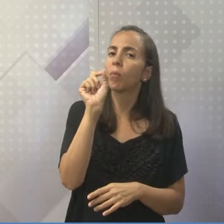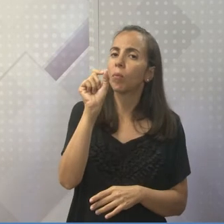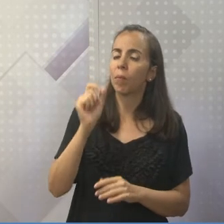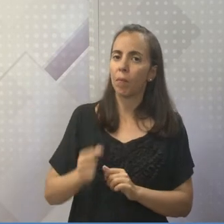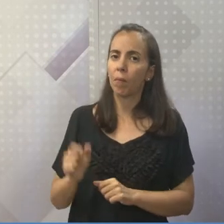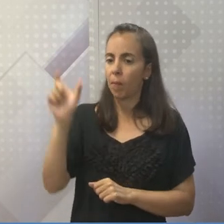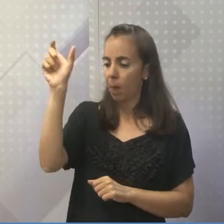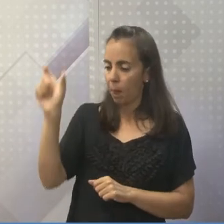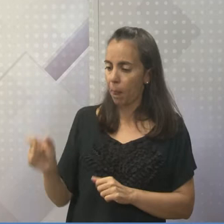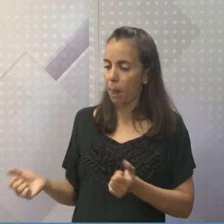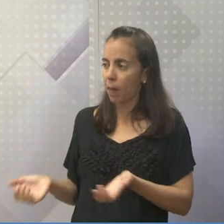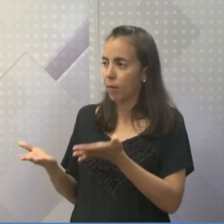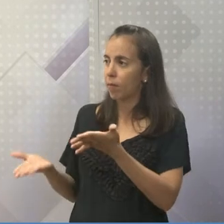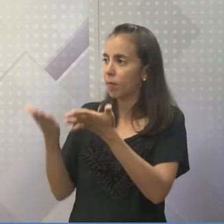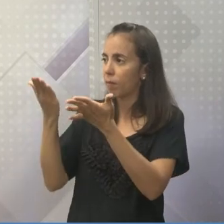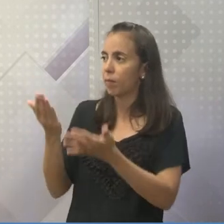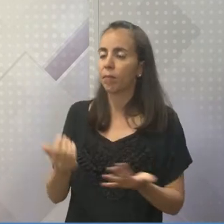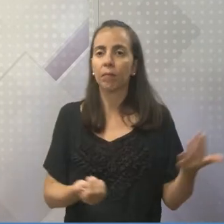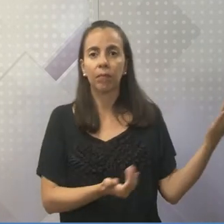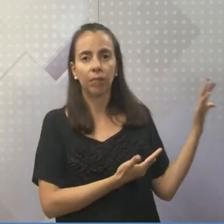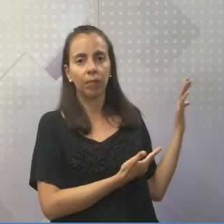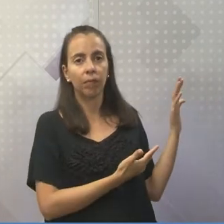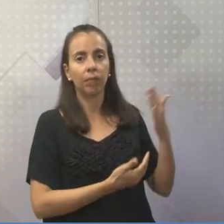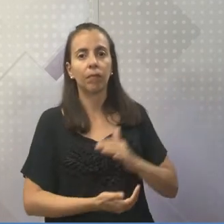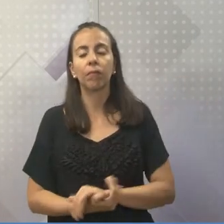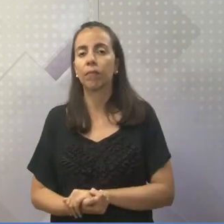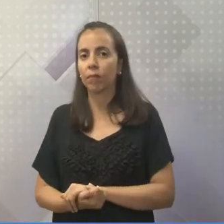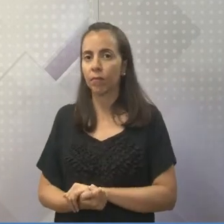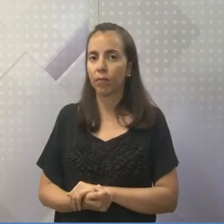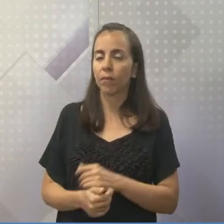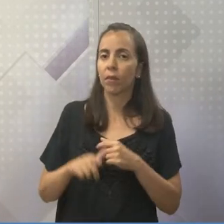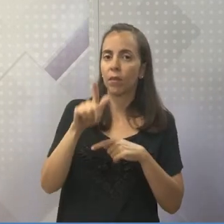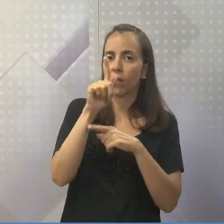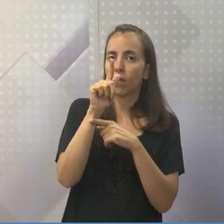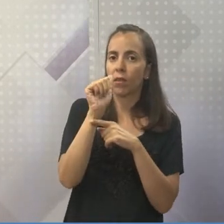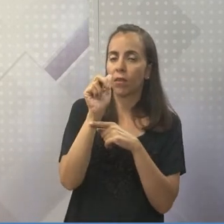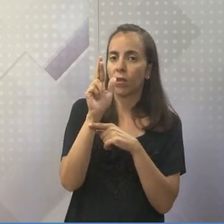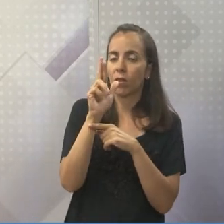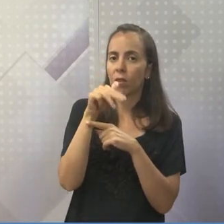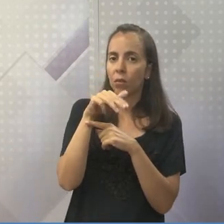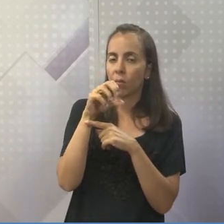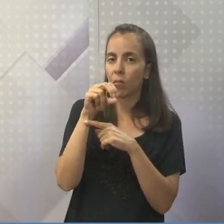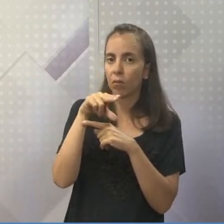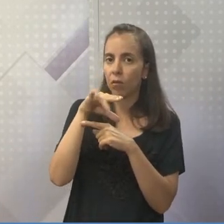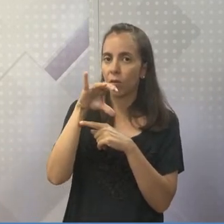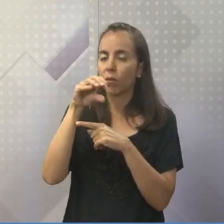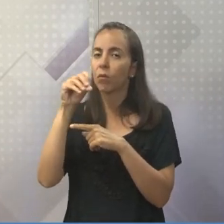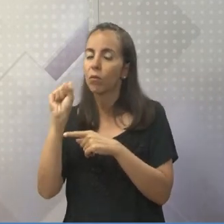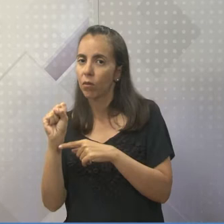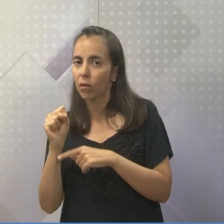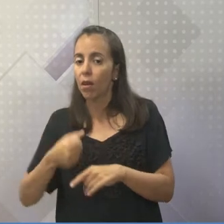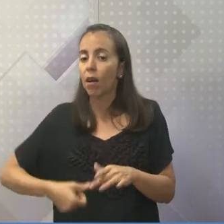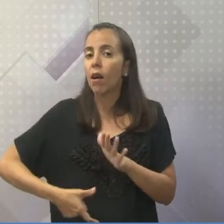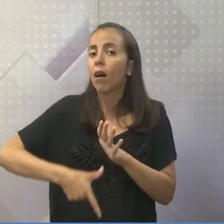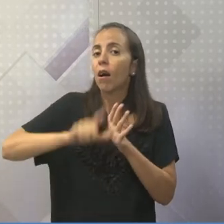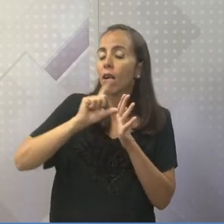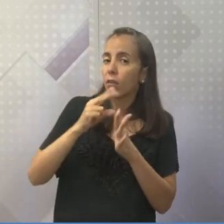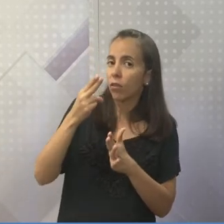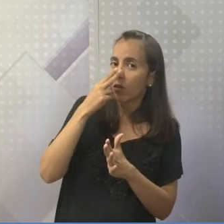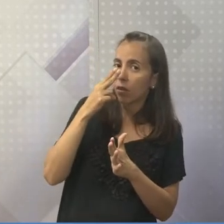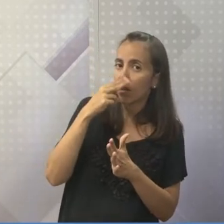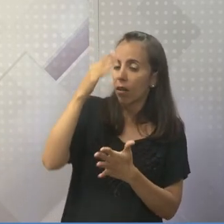Era justamente aqui. Olha só, olha só. Os antigos germônicos, antes de serem cristãos, eles